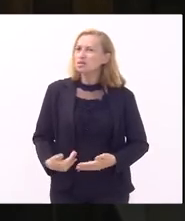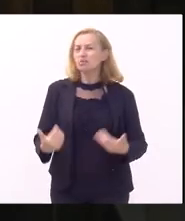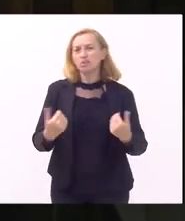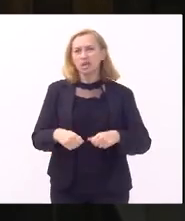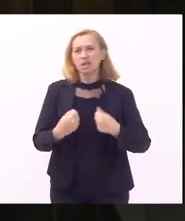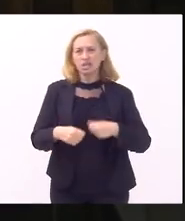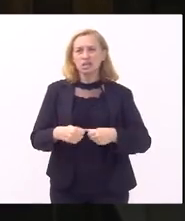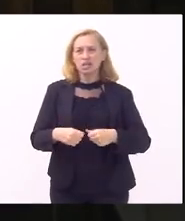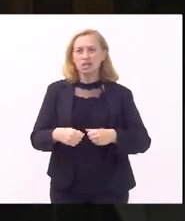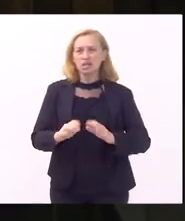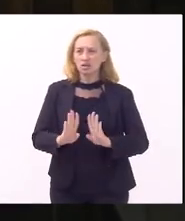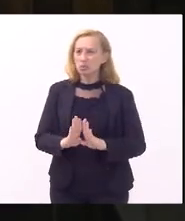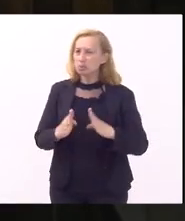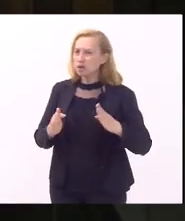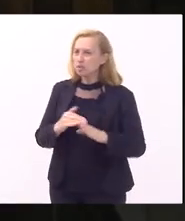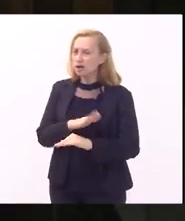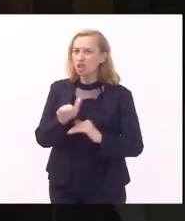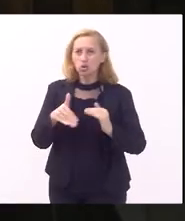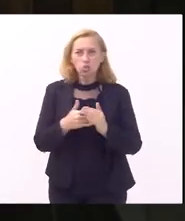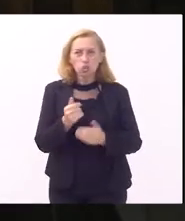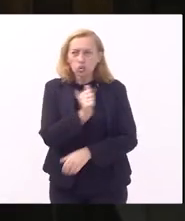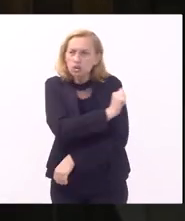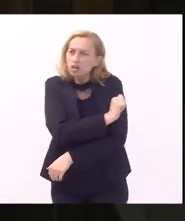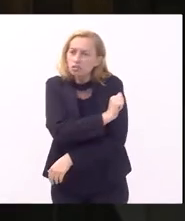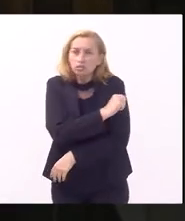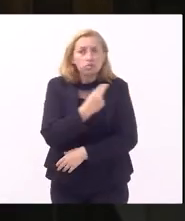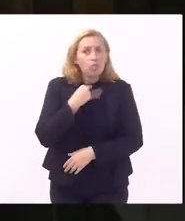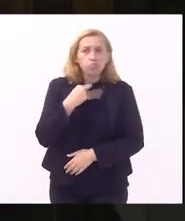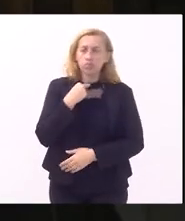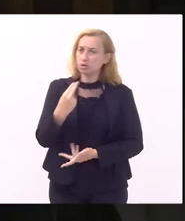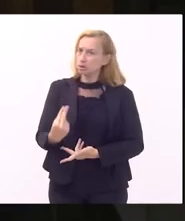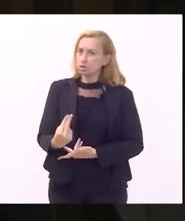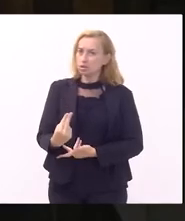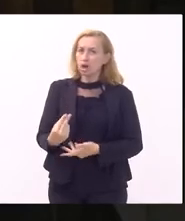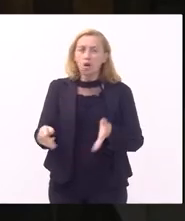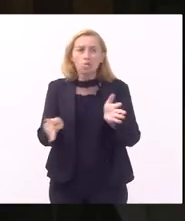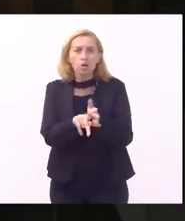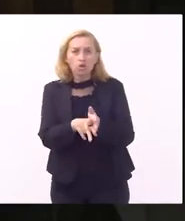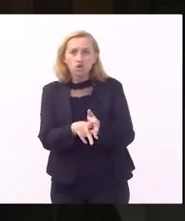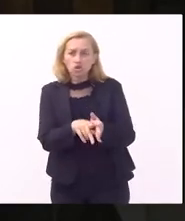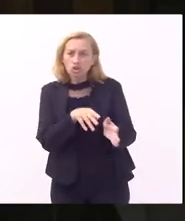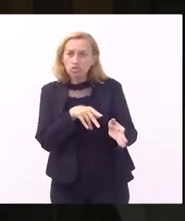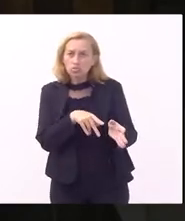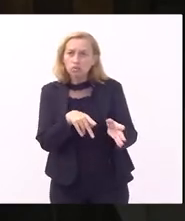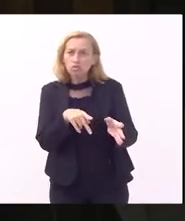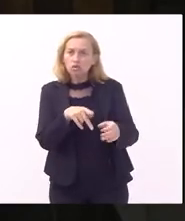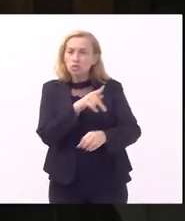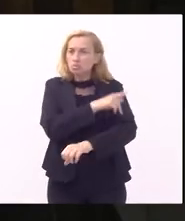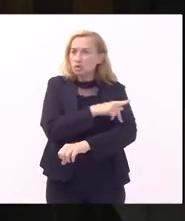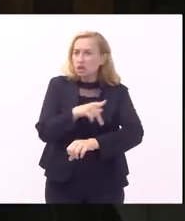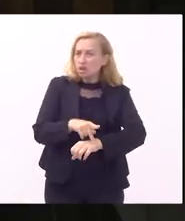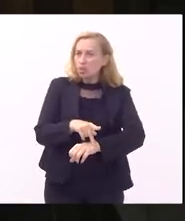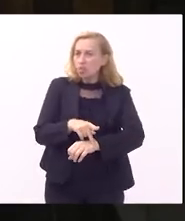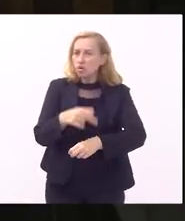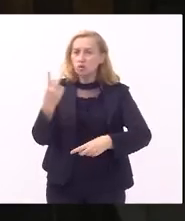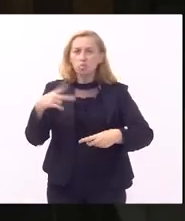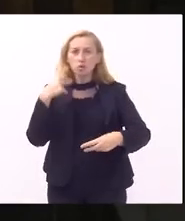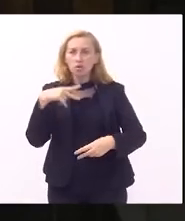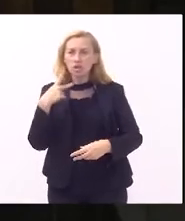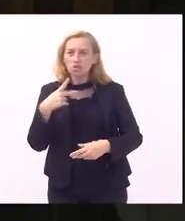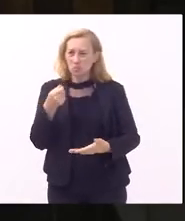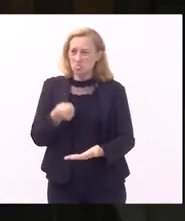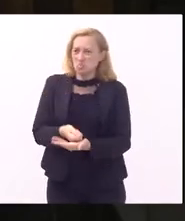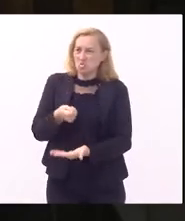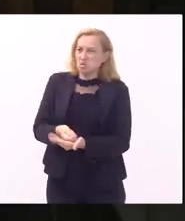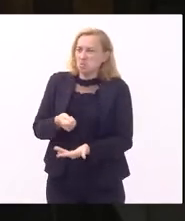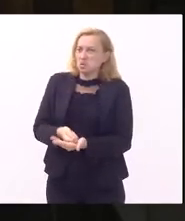civil e não podem de forma alguma ter projetos políticos pedagógicos que de forma autoritária